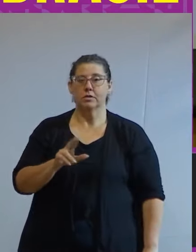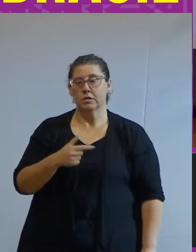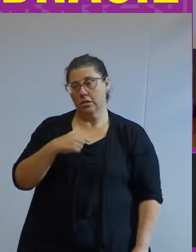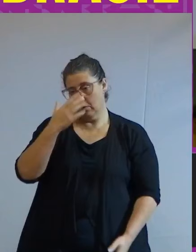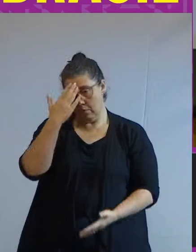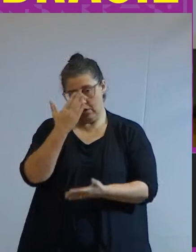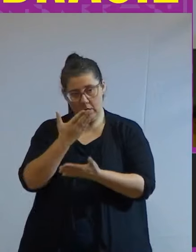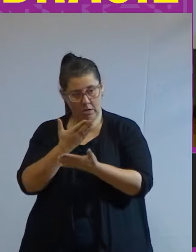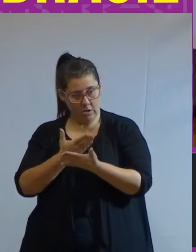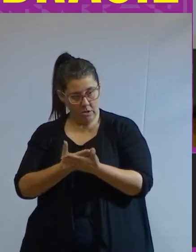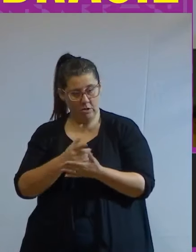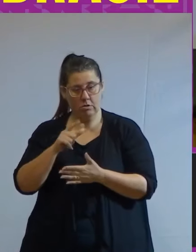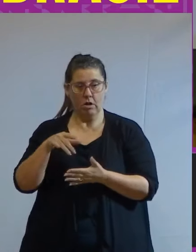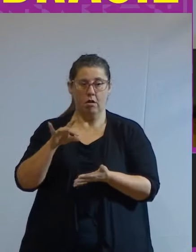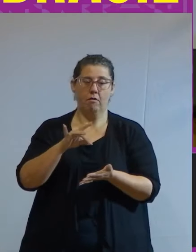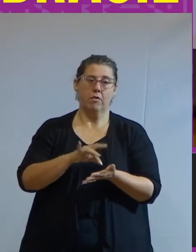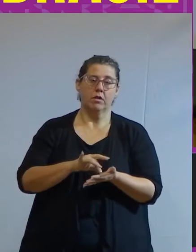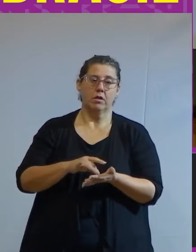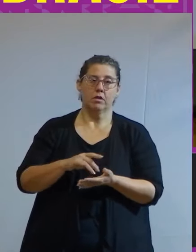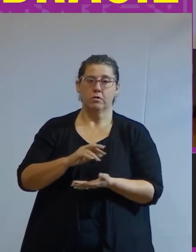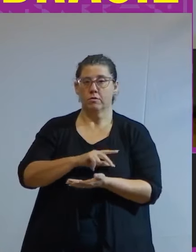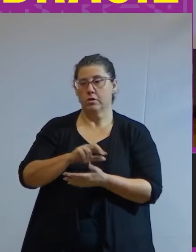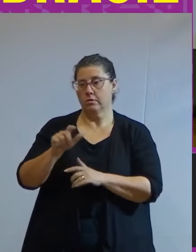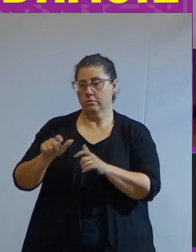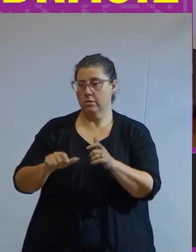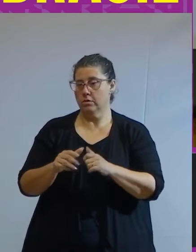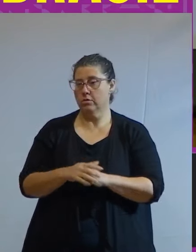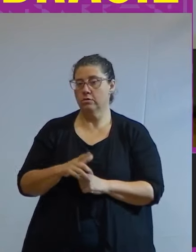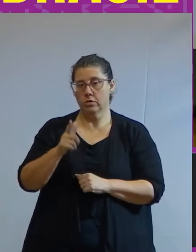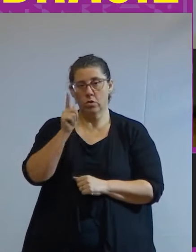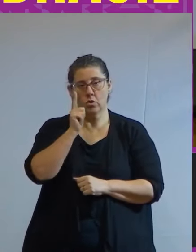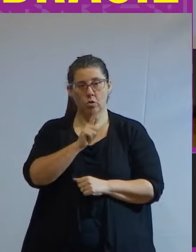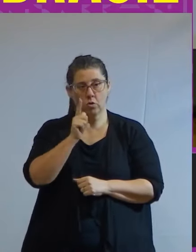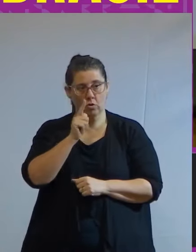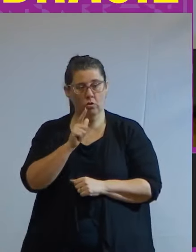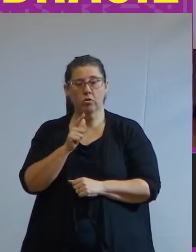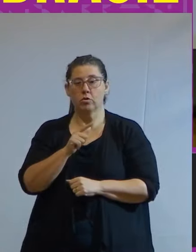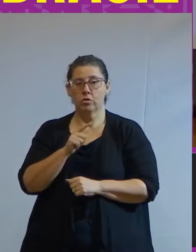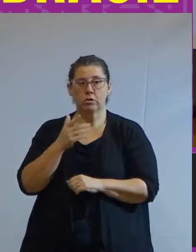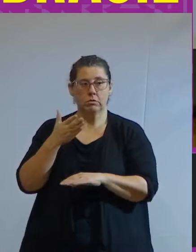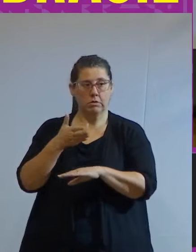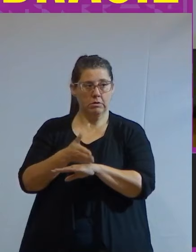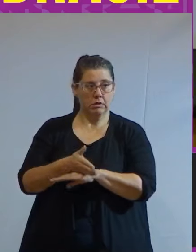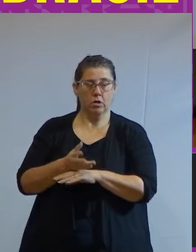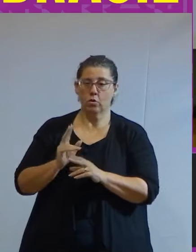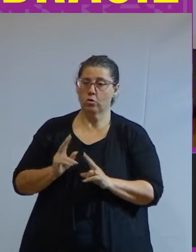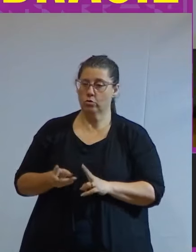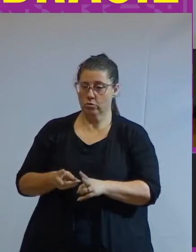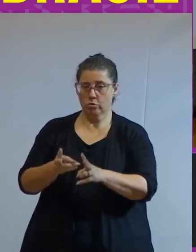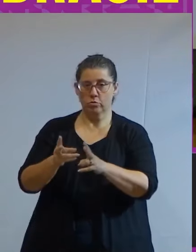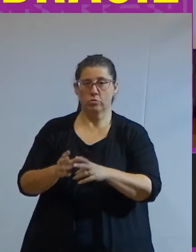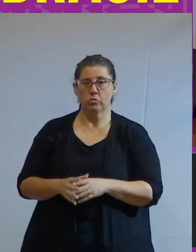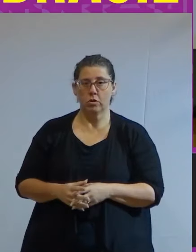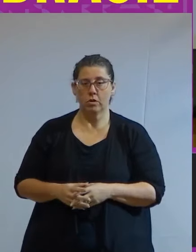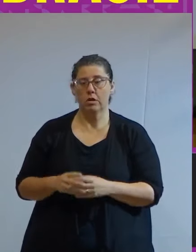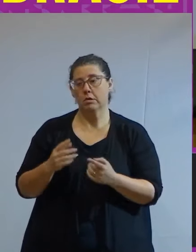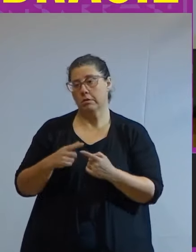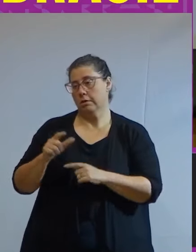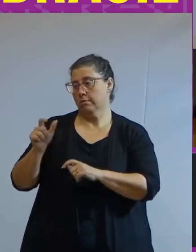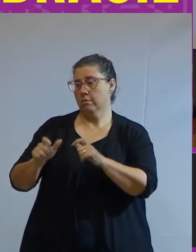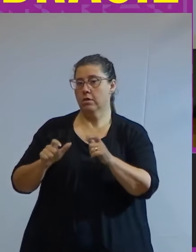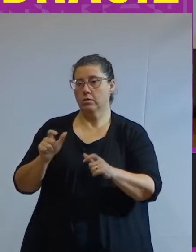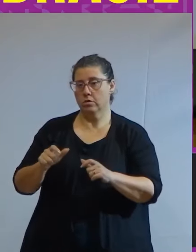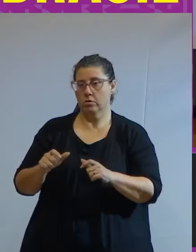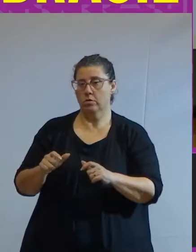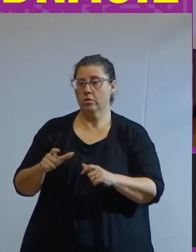creio que provavelmente aqui é a realidade de muita gente de você conseguir adentrar e se manter na universidade por conta que tem pessoas que